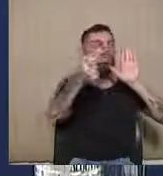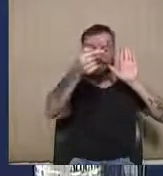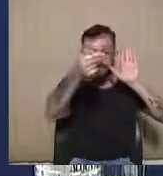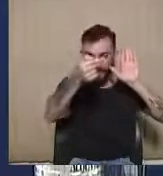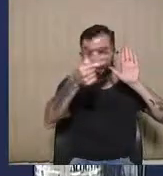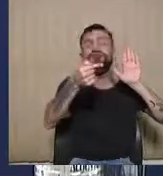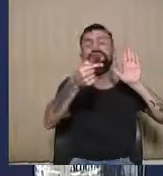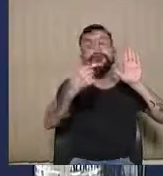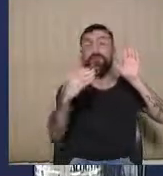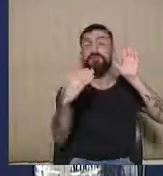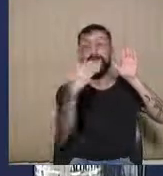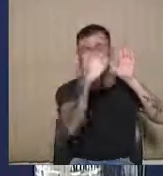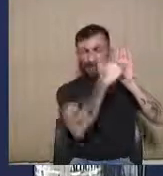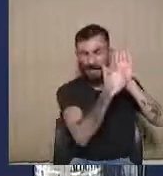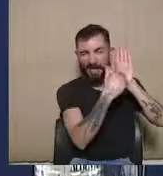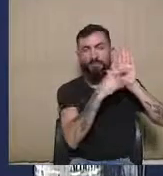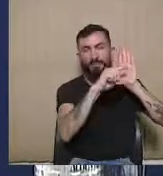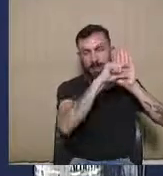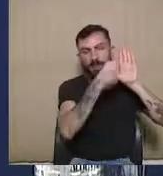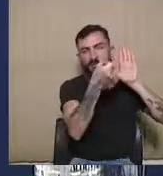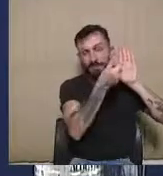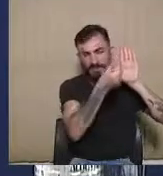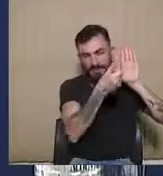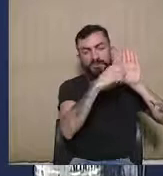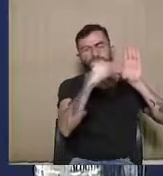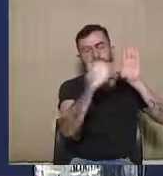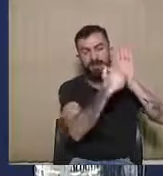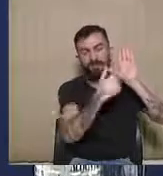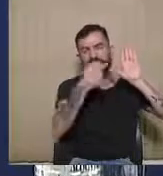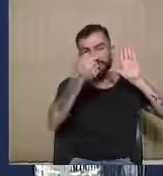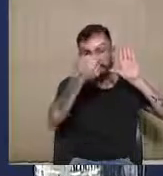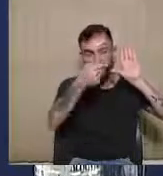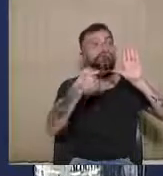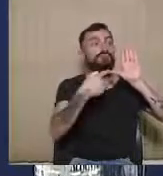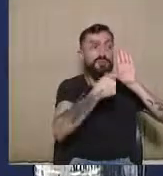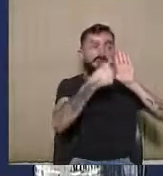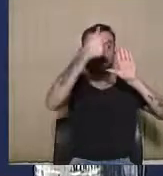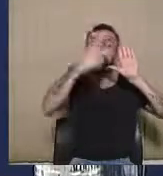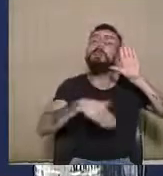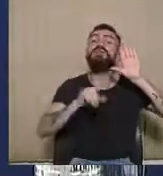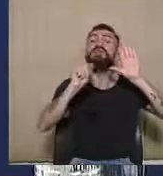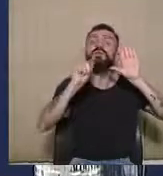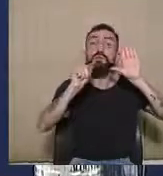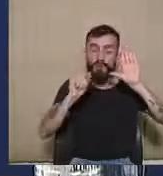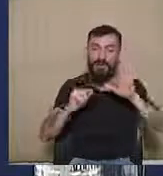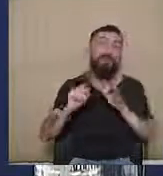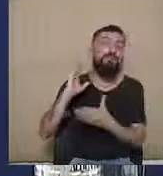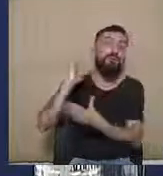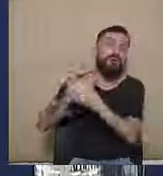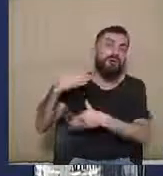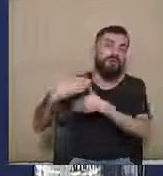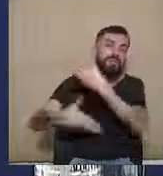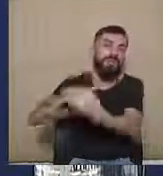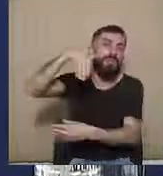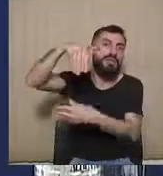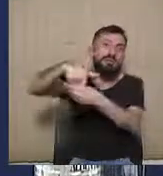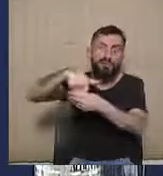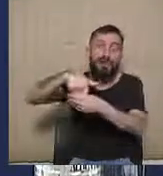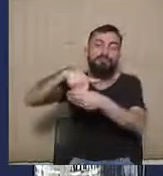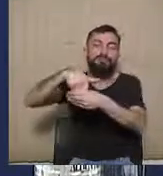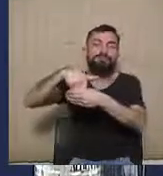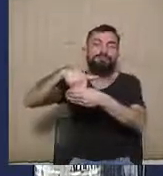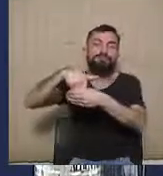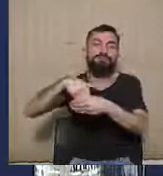final do sexto e também o artigo sétimo. Isso também vai ser uma coisa que distingue o processo eleitoral naquela ideia de que